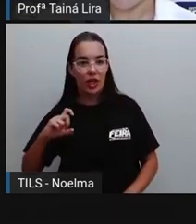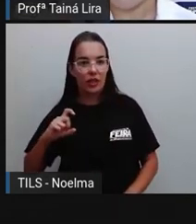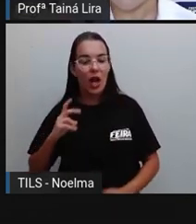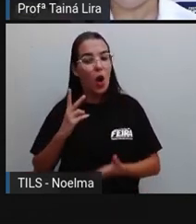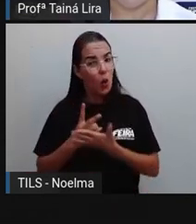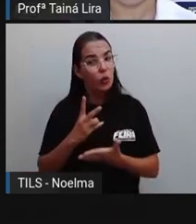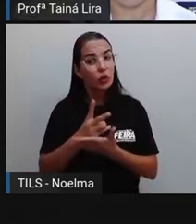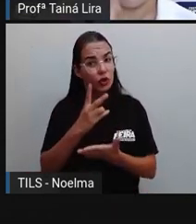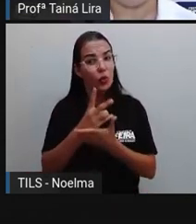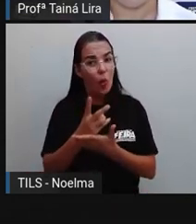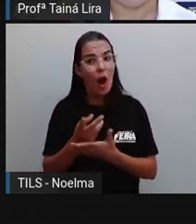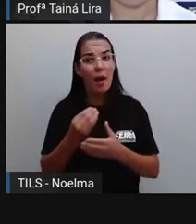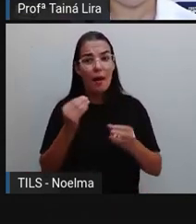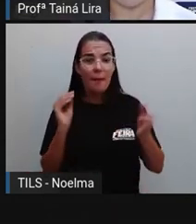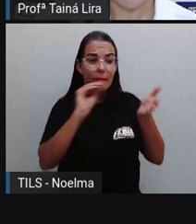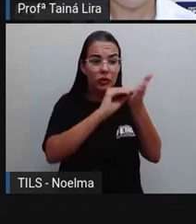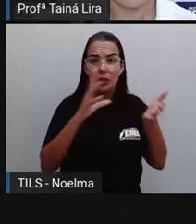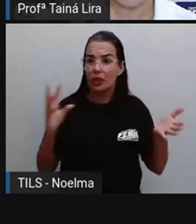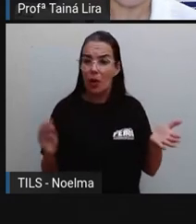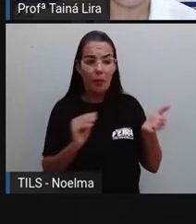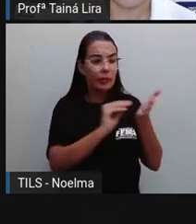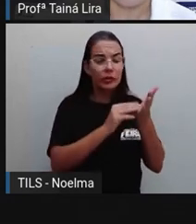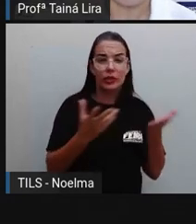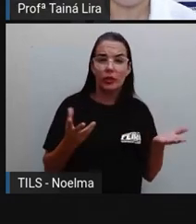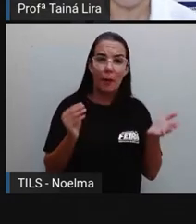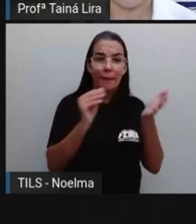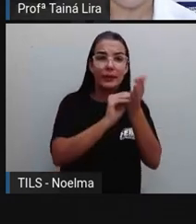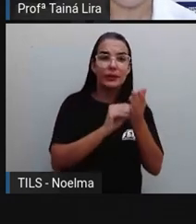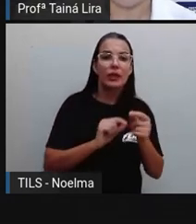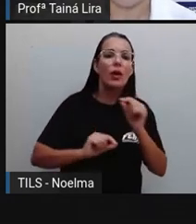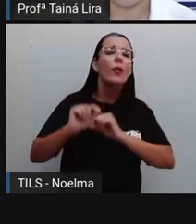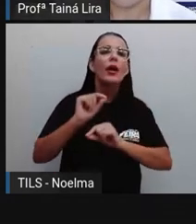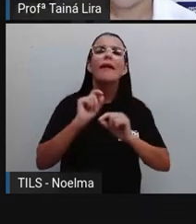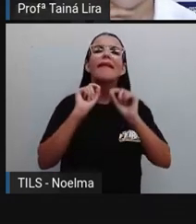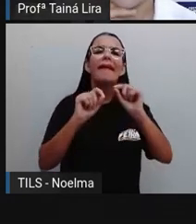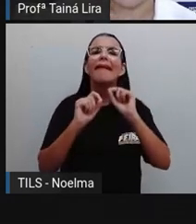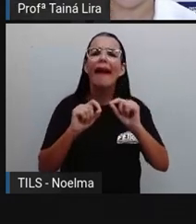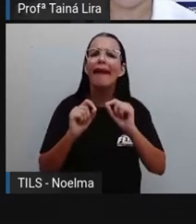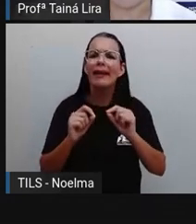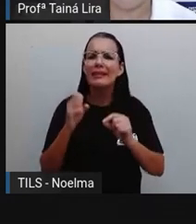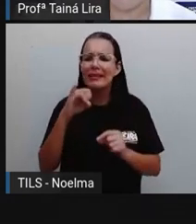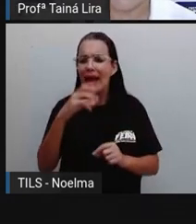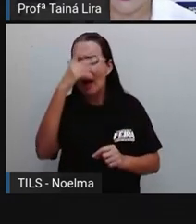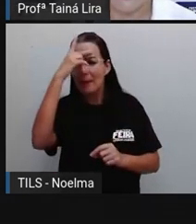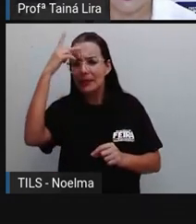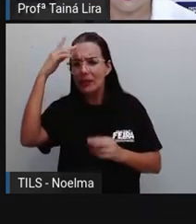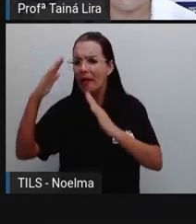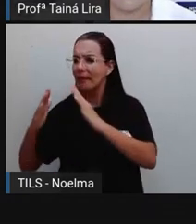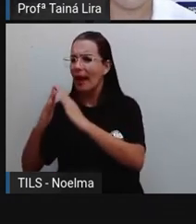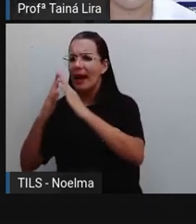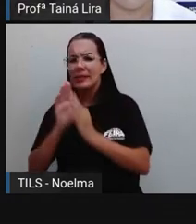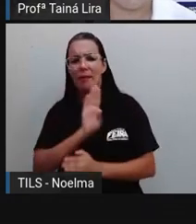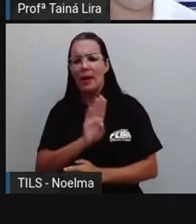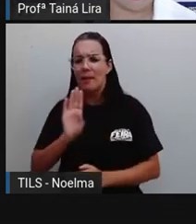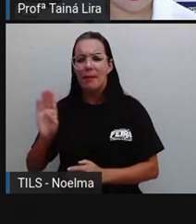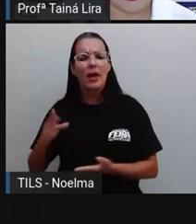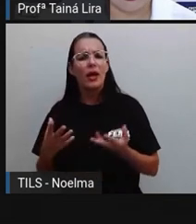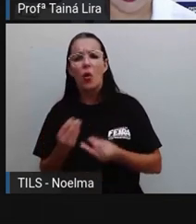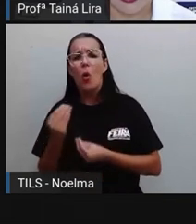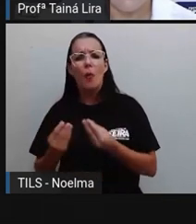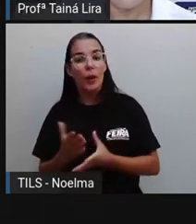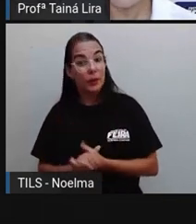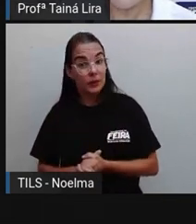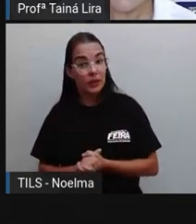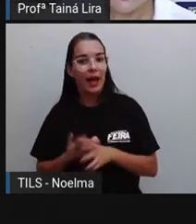sendo alimentado, né? Vão aparecendo postagens. E como é que tem postagem ali, se a pessoa tá lá no Big Brother, não pode ter